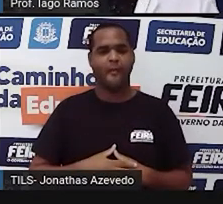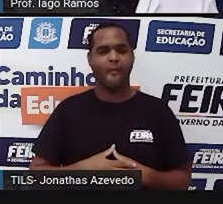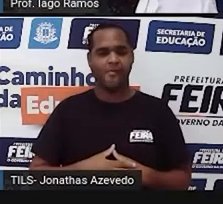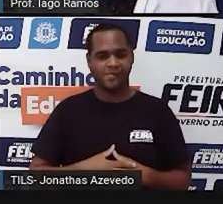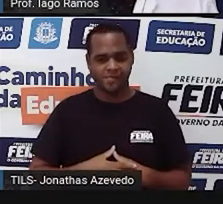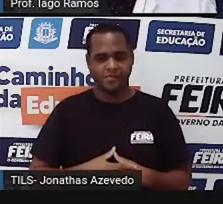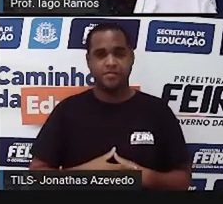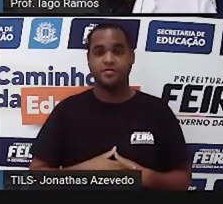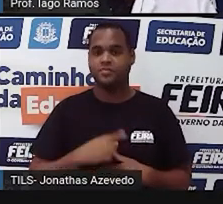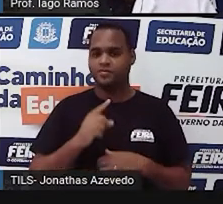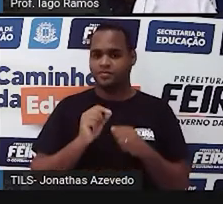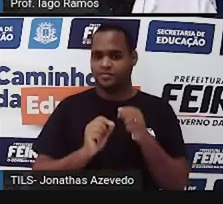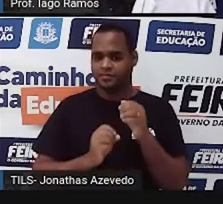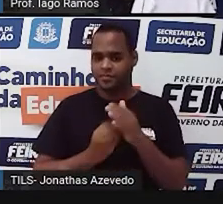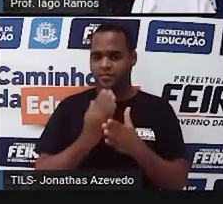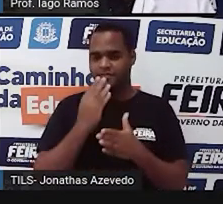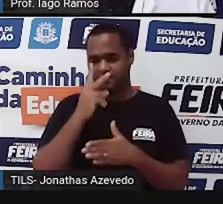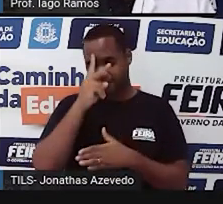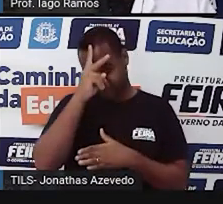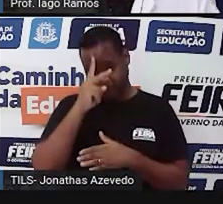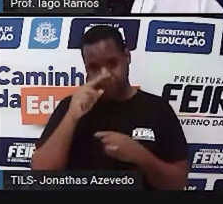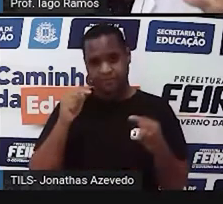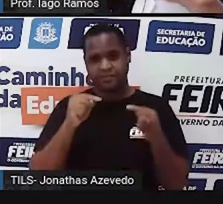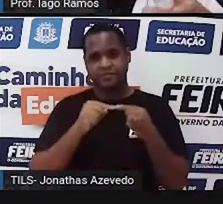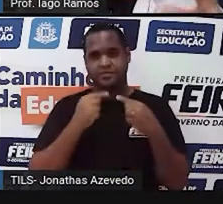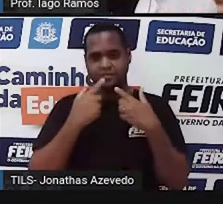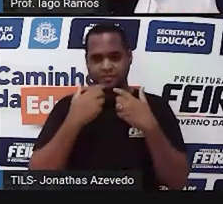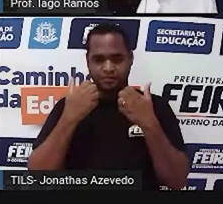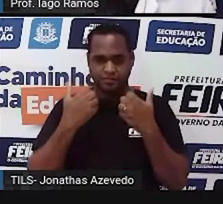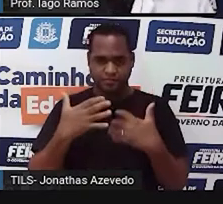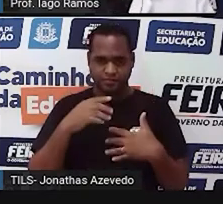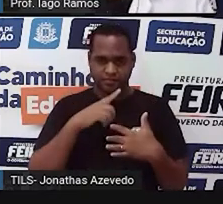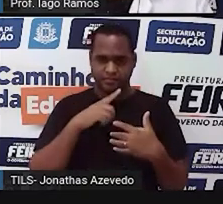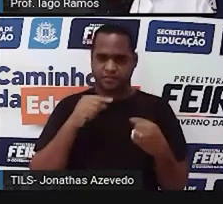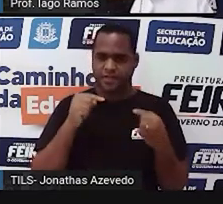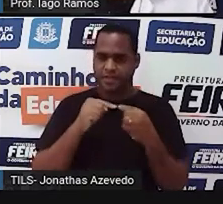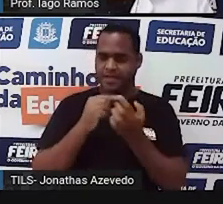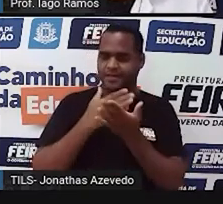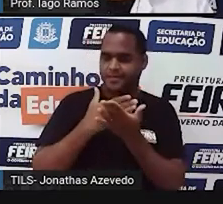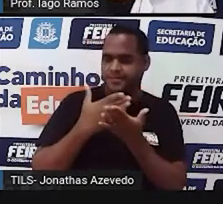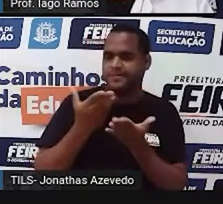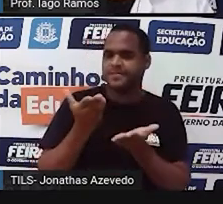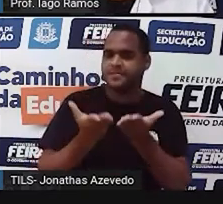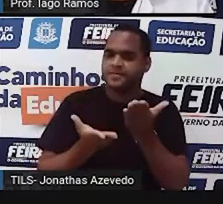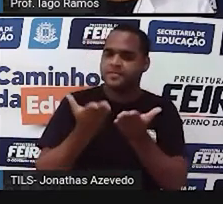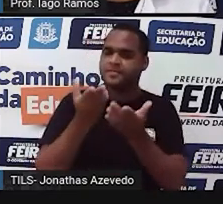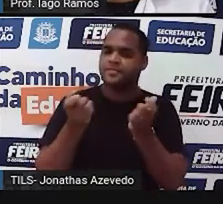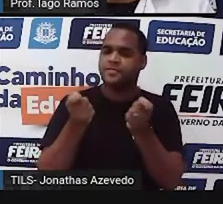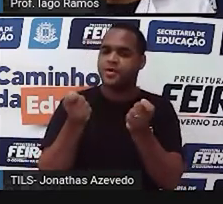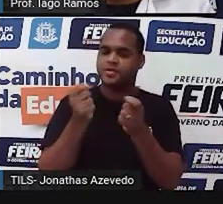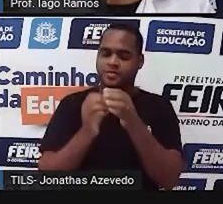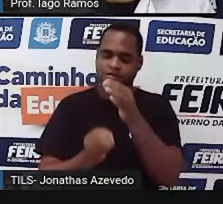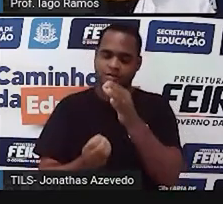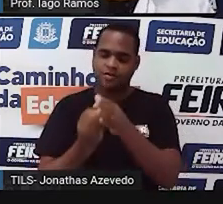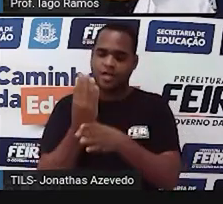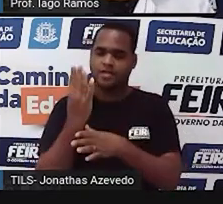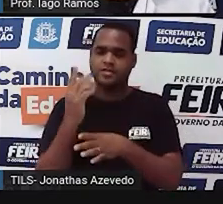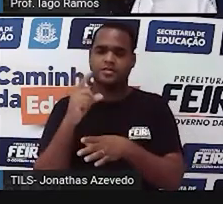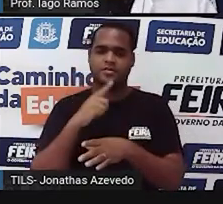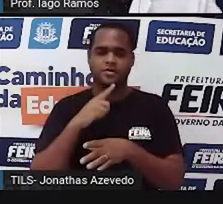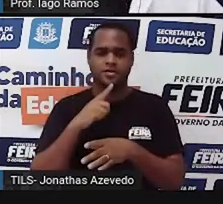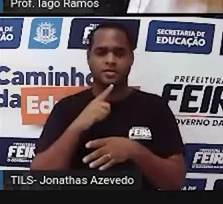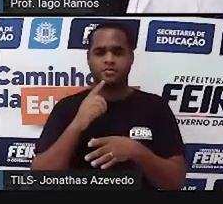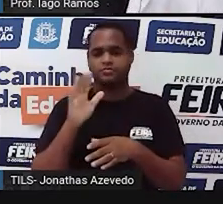Bom, a história vai contar que essa balança, ela deve ter surgido, ela deve ter sido criada, né?